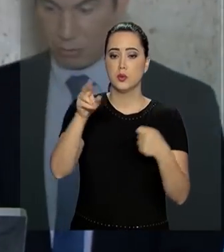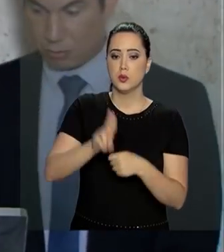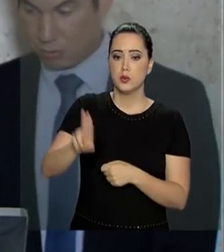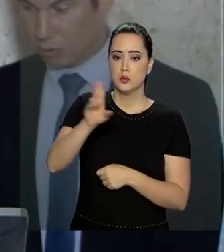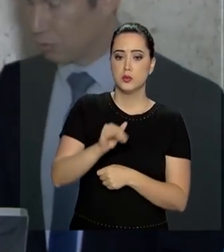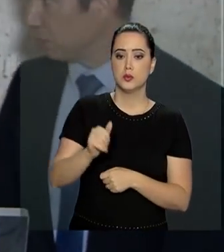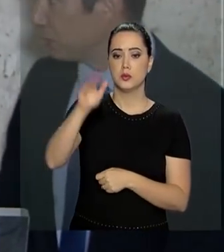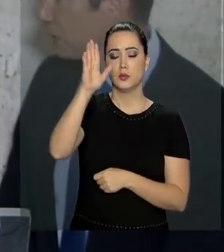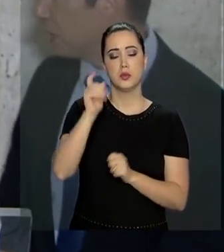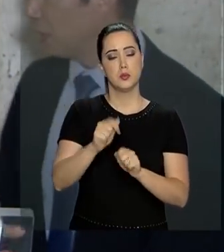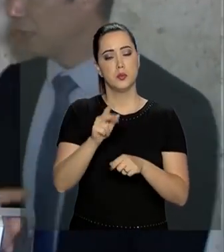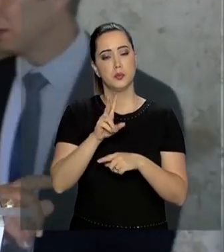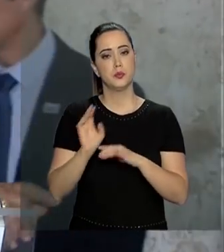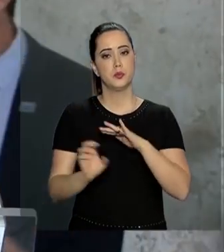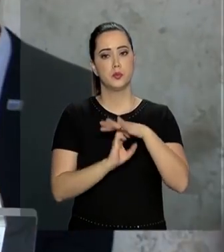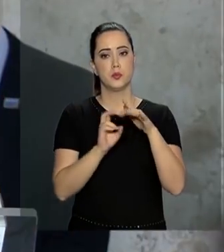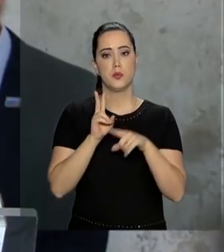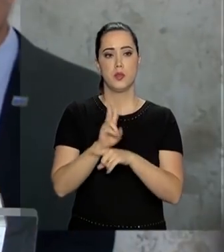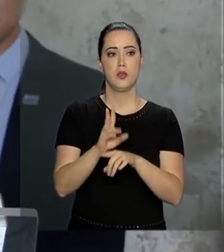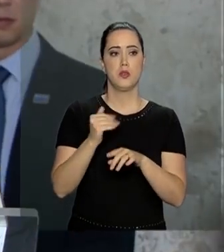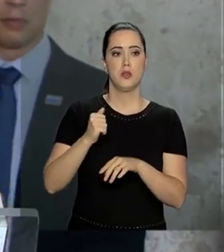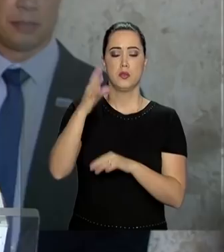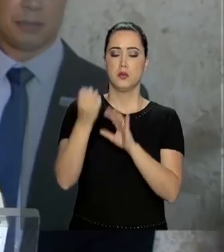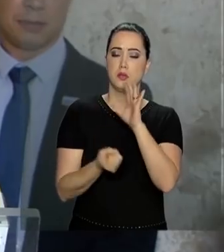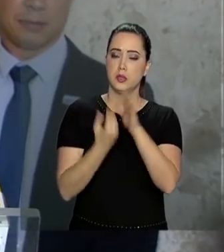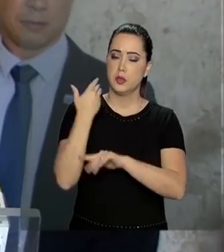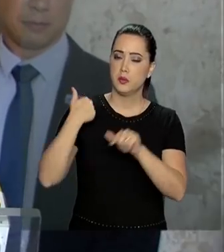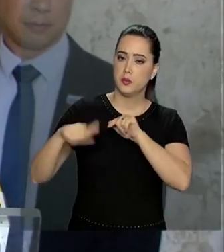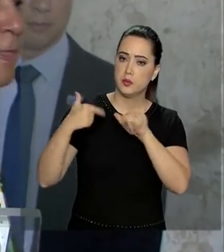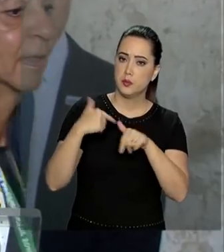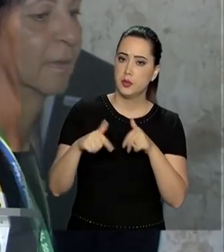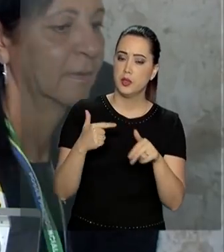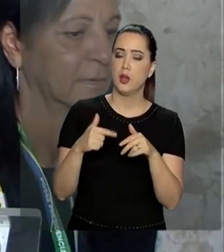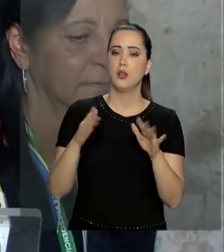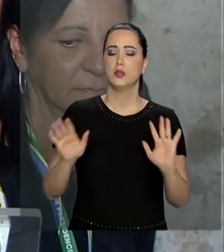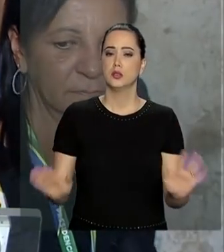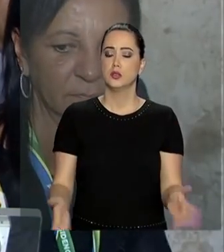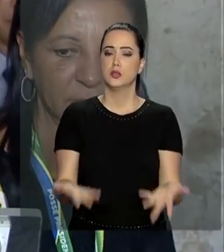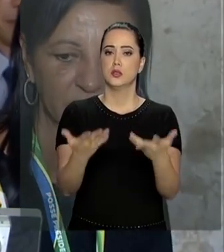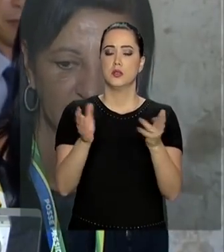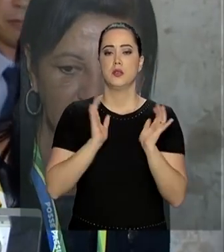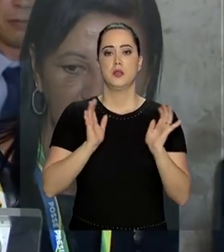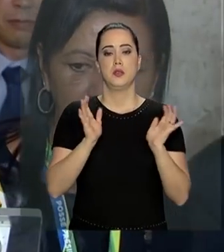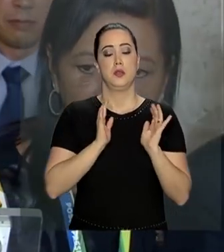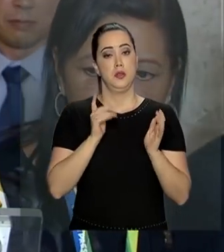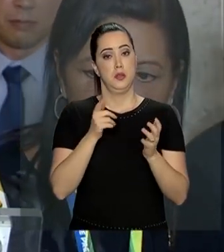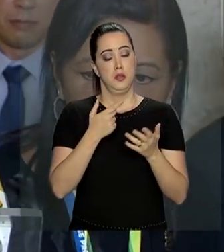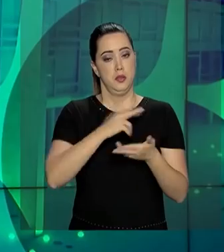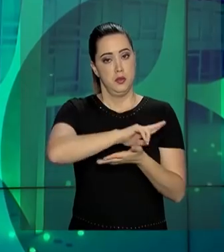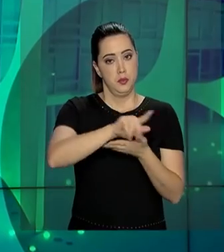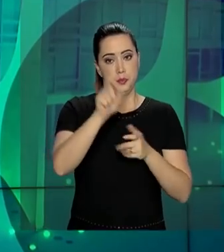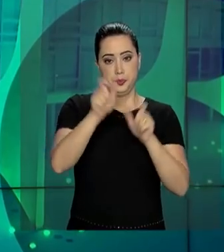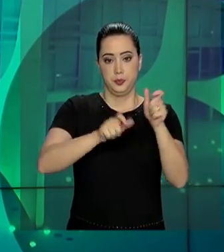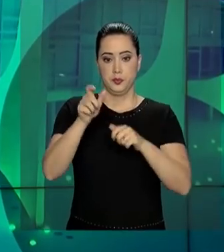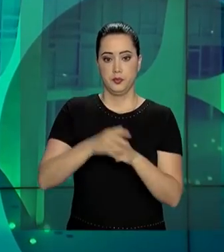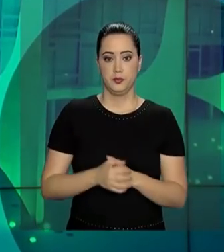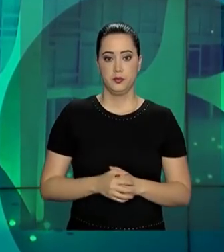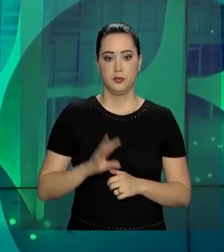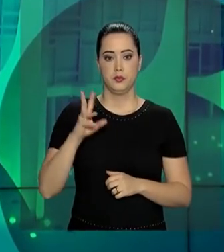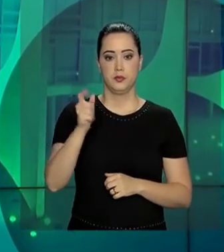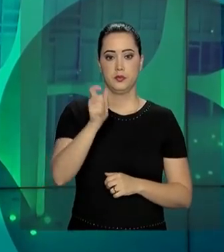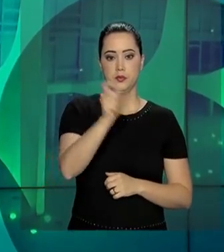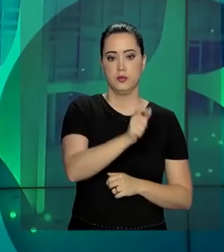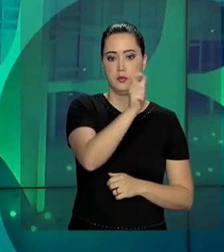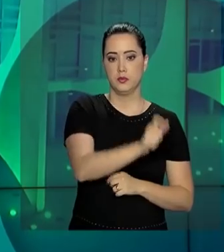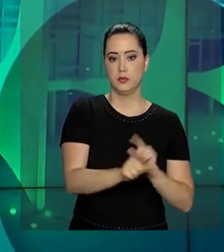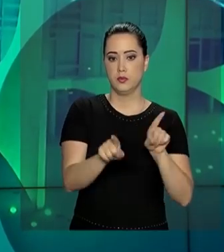empresa vai poder investir mais, isso vai gerar mais emprego, mais produção e renda para a população brasileira. Todas